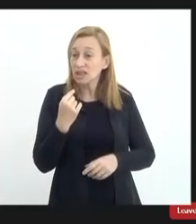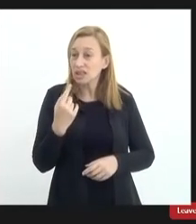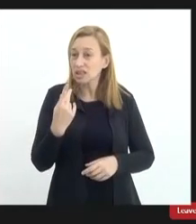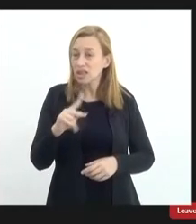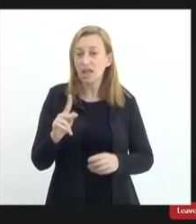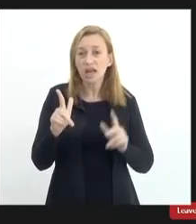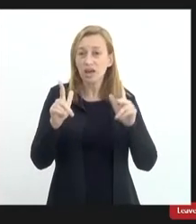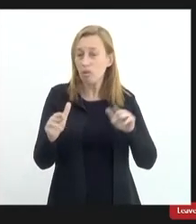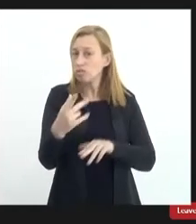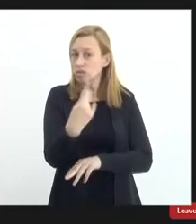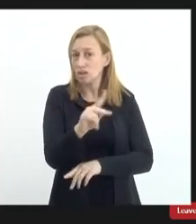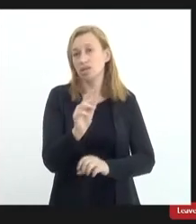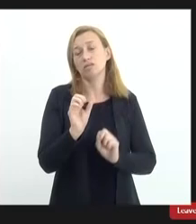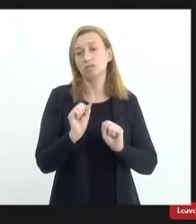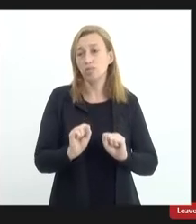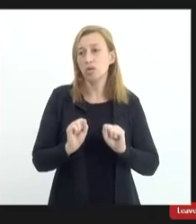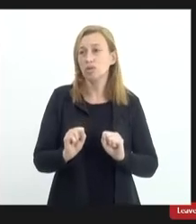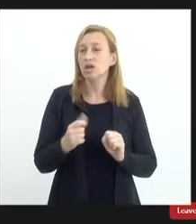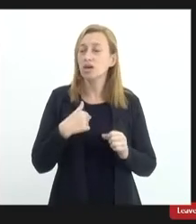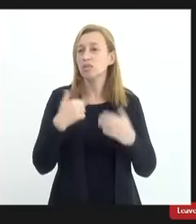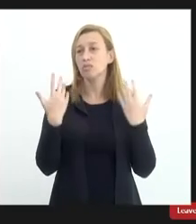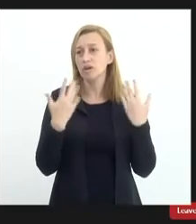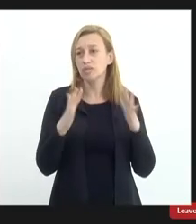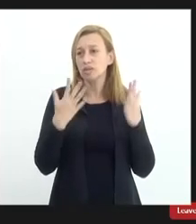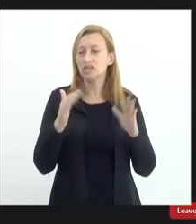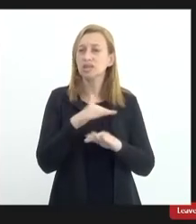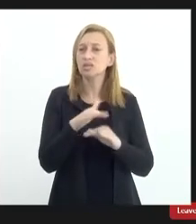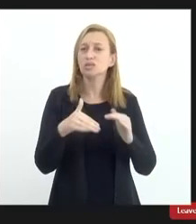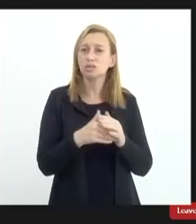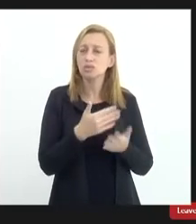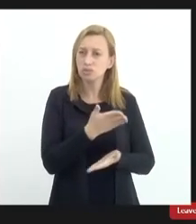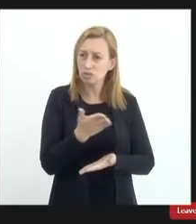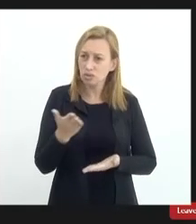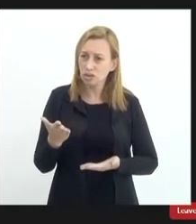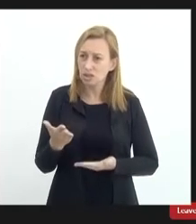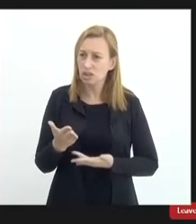então eu parabenizo a todos meus